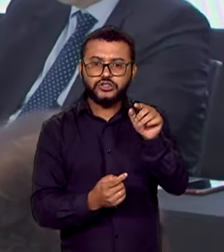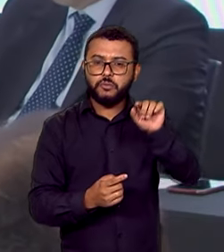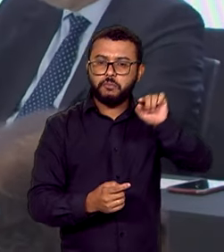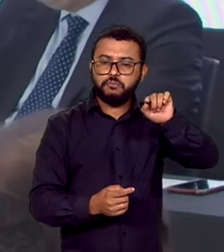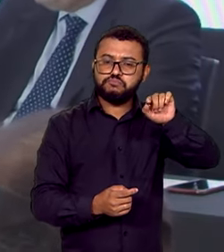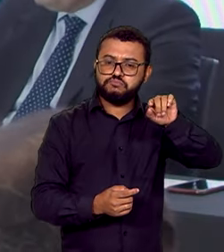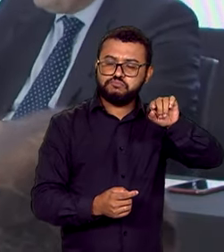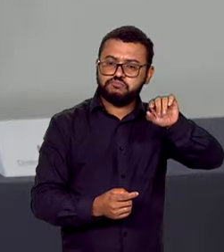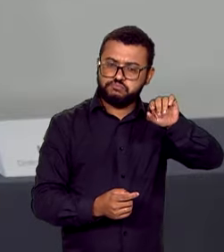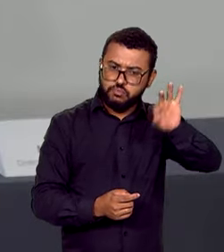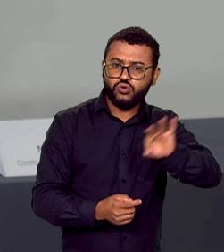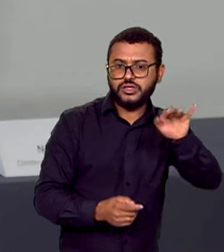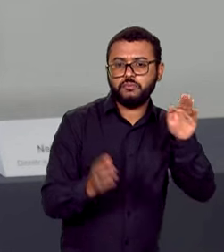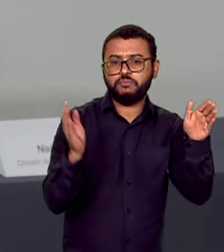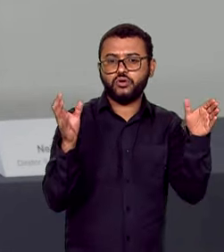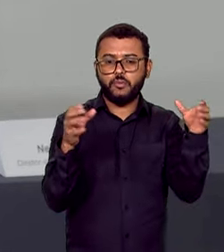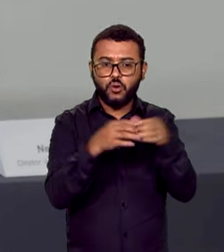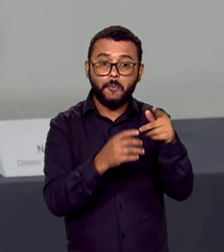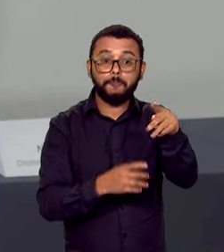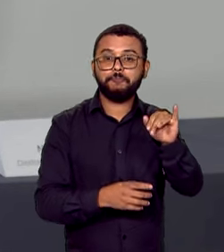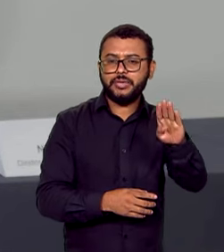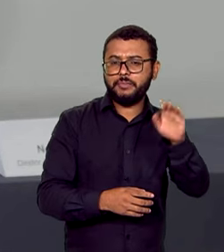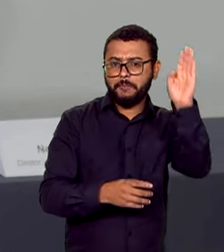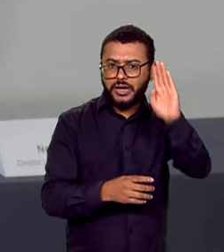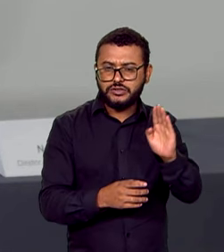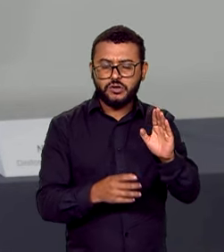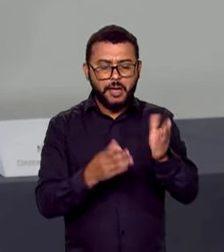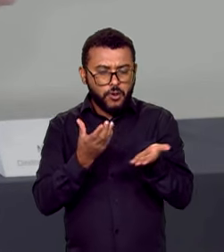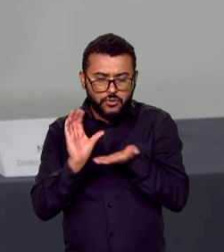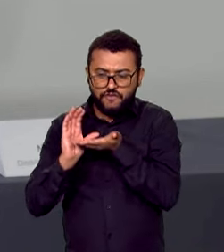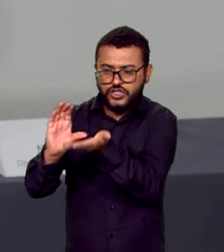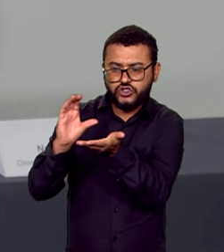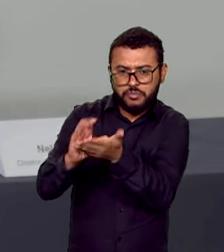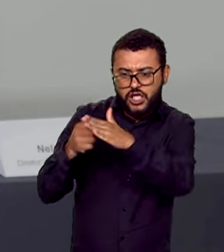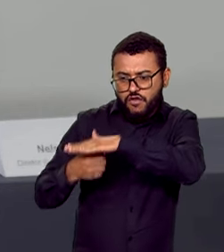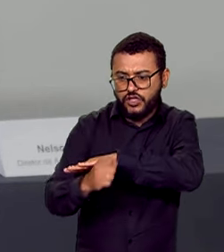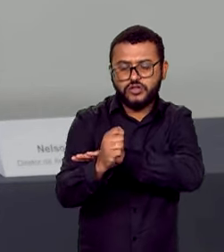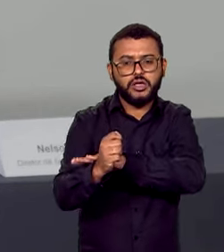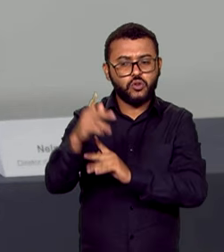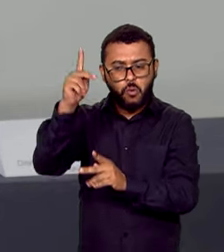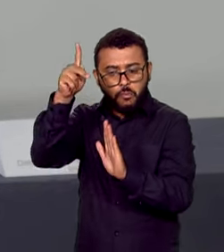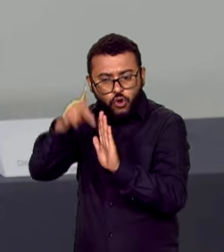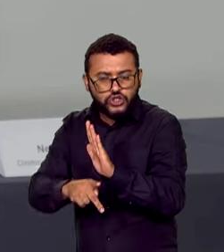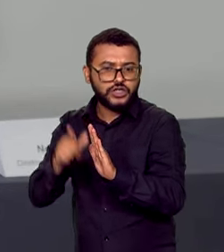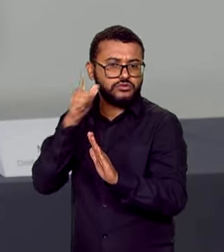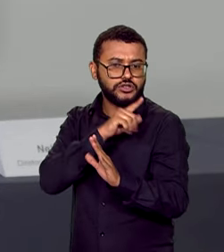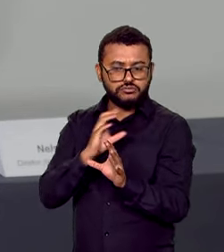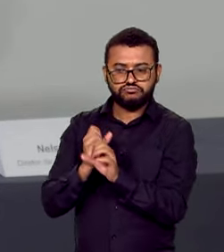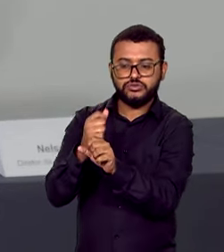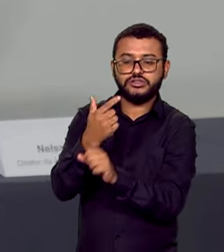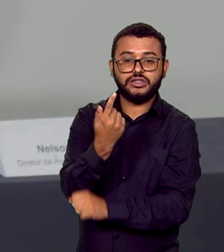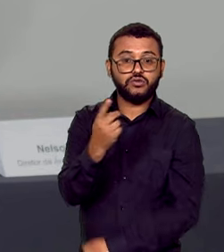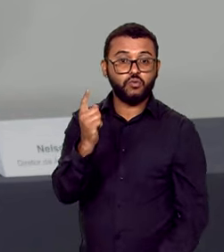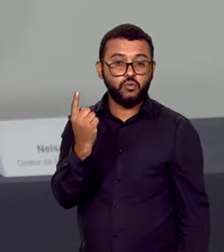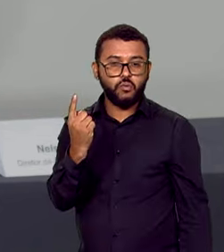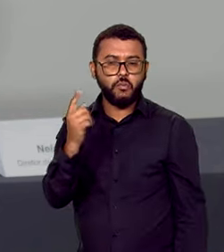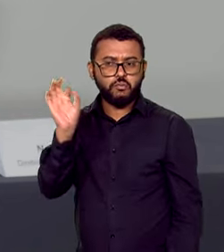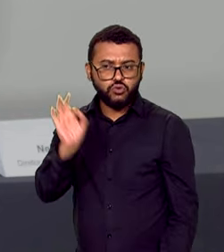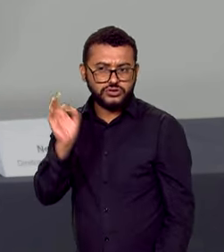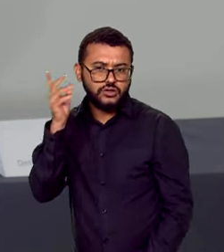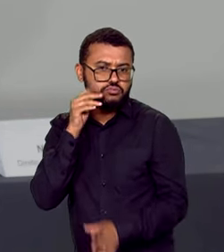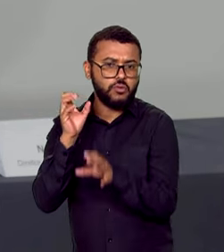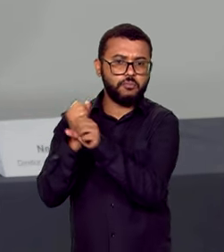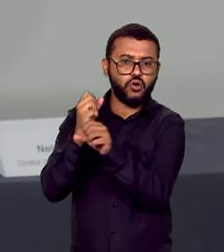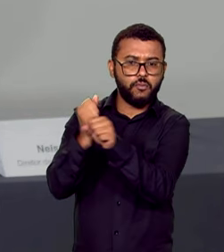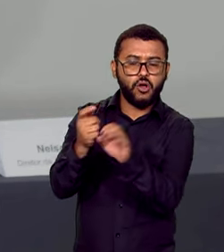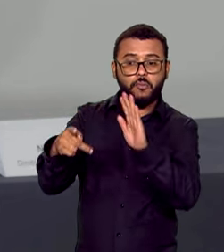brasileiro. Os desembolsos, que são os financiamentos para projetos, somam 1,1% do produto interno bruto em